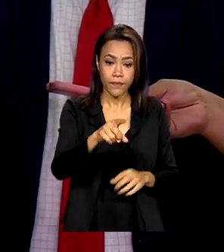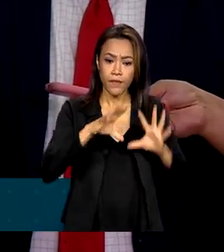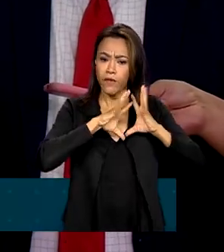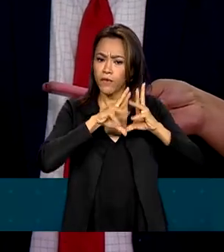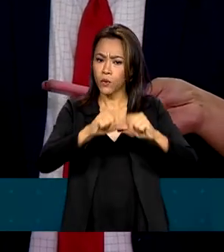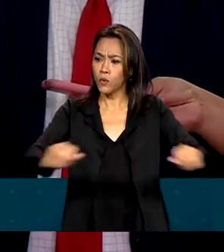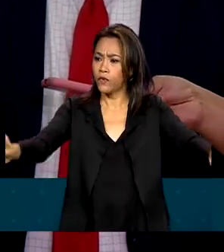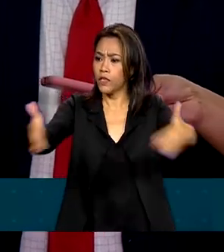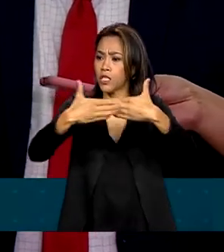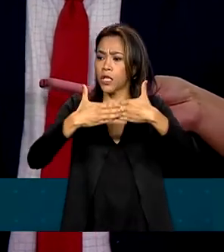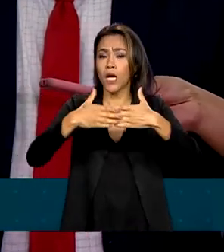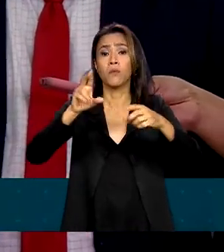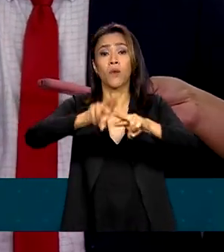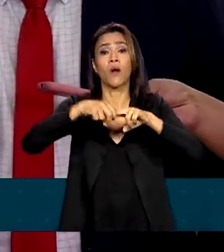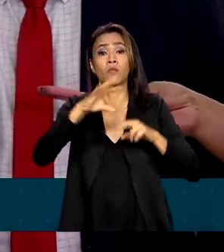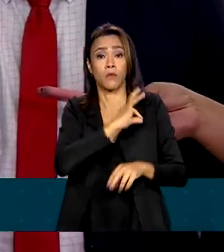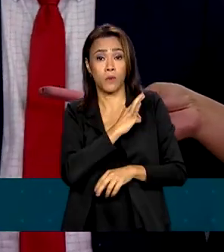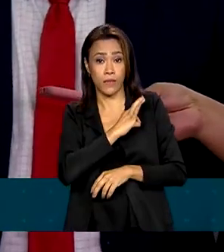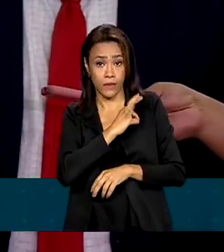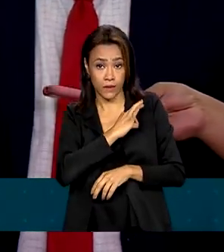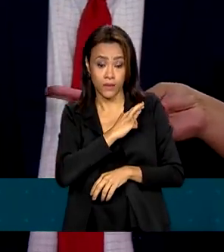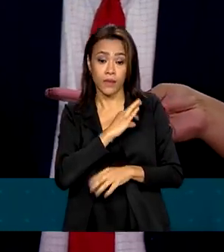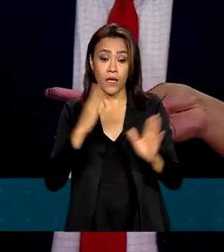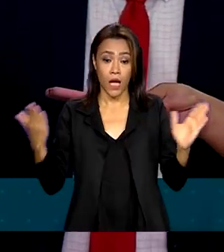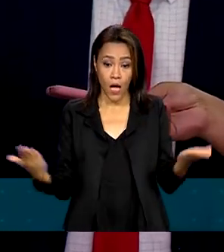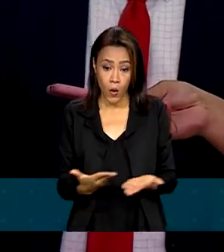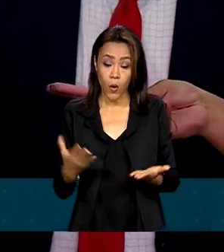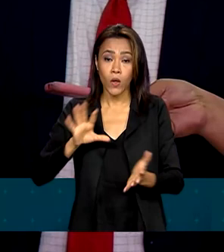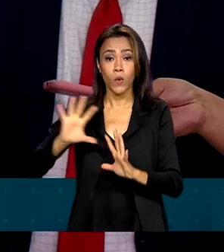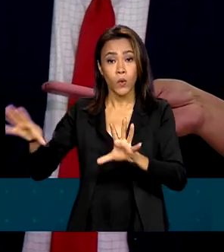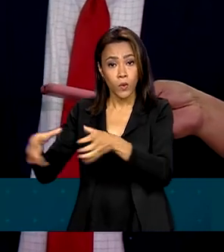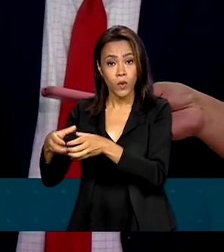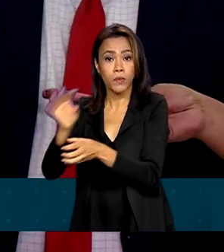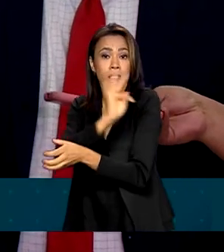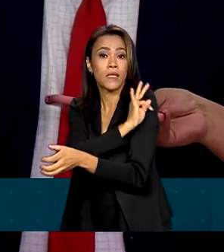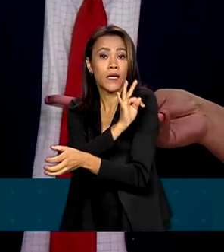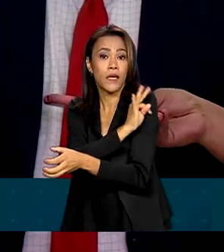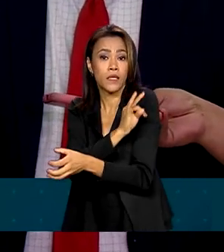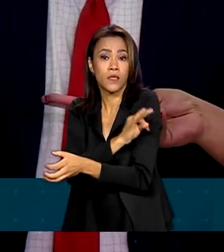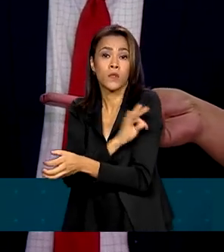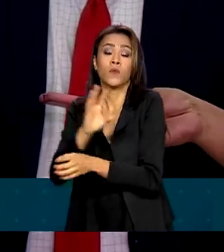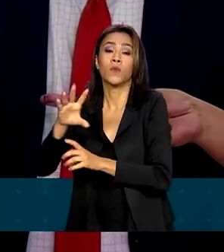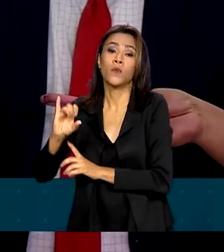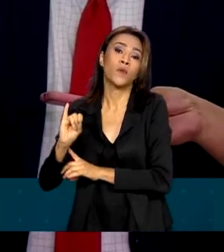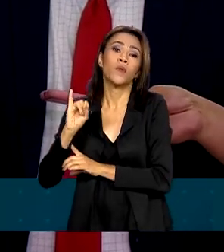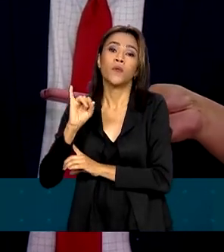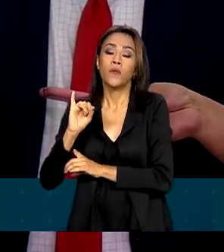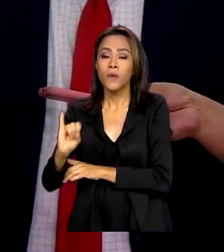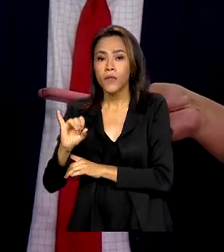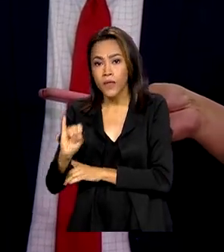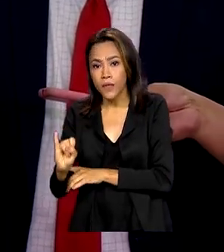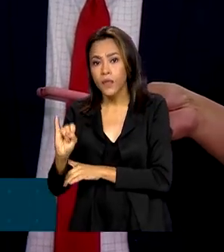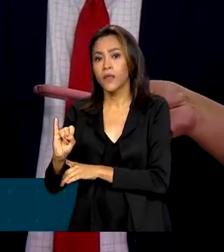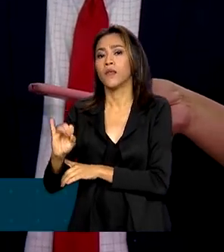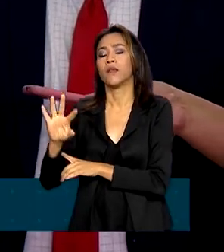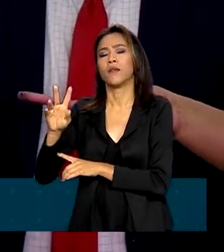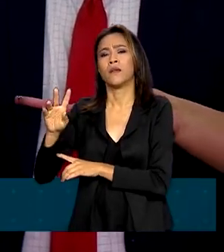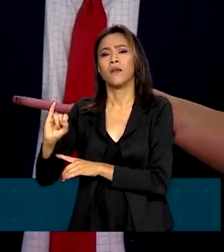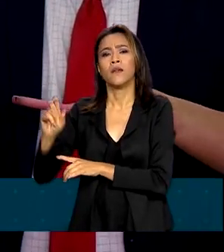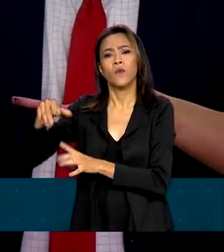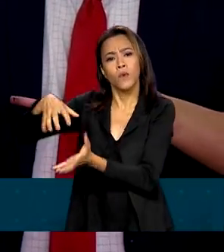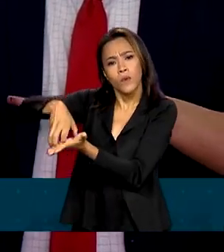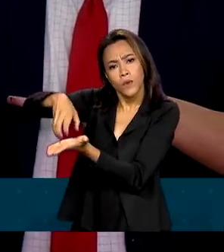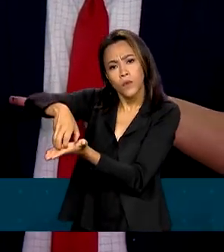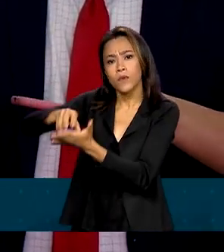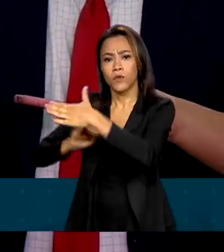policial. E agora que os técnicos do IFAM, inclusive, vão começar essa perícia, pediram até quinta-feira